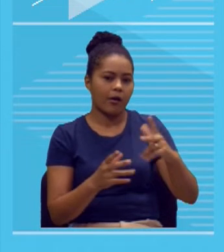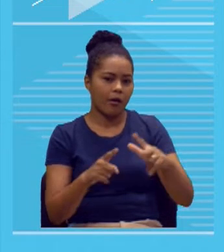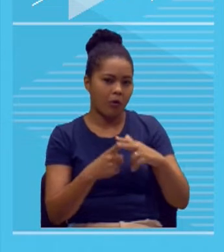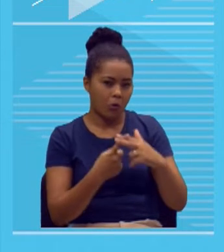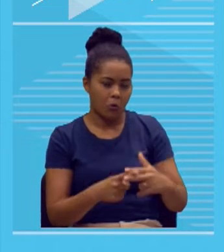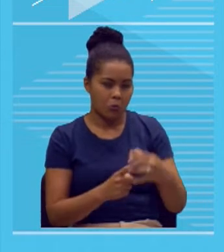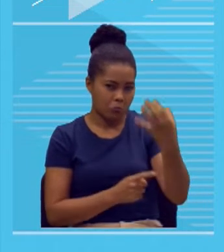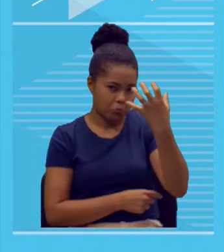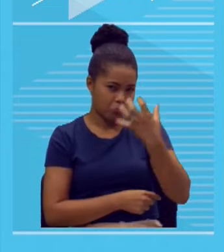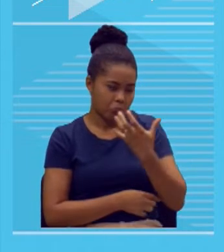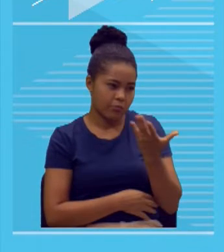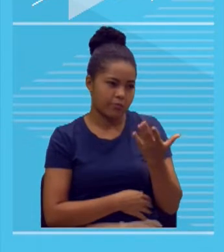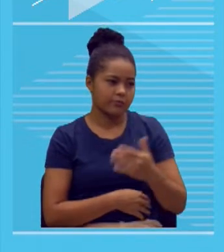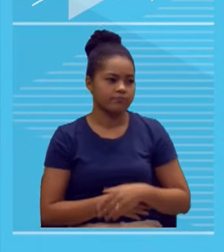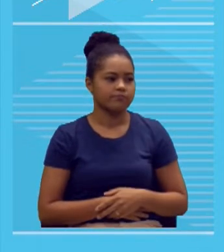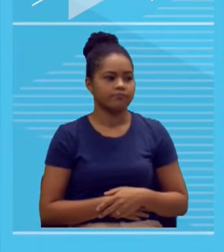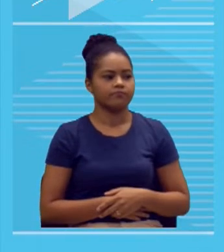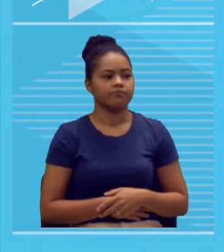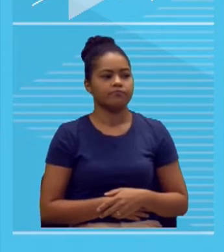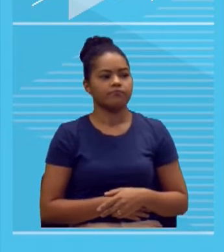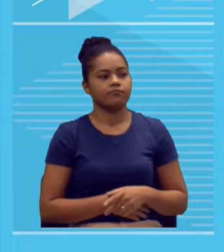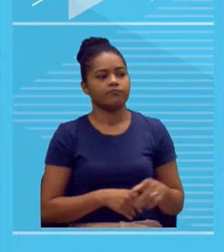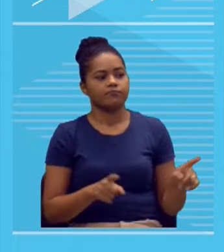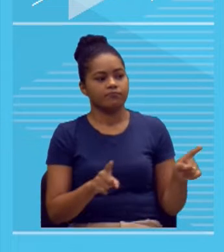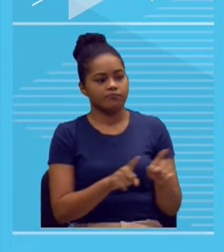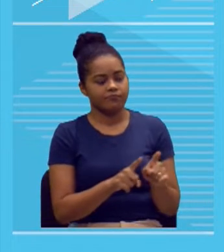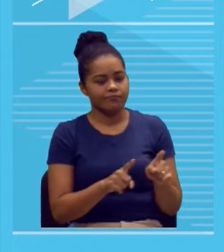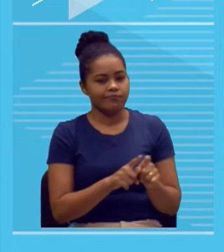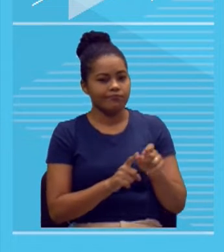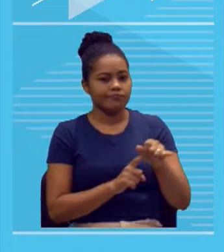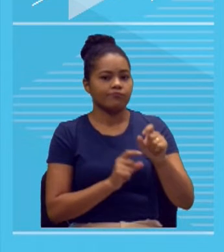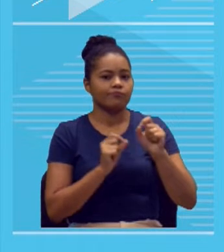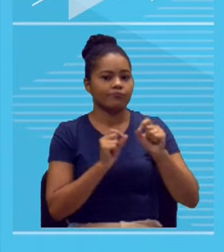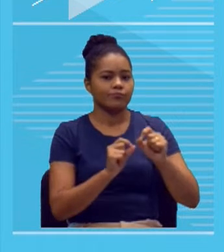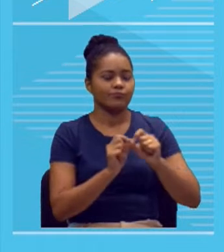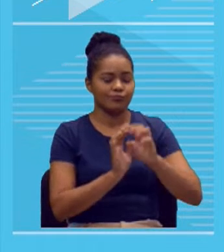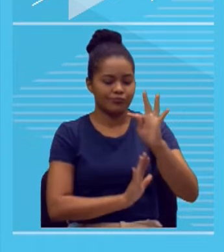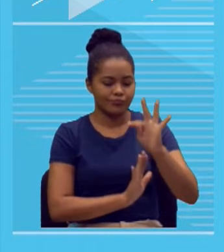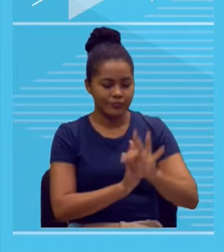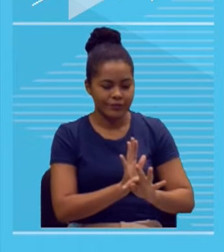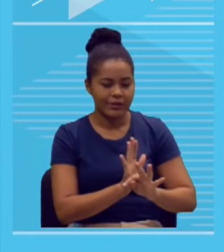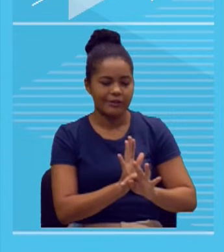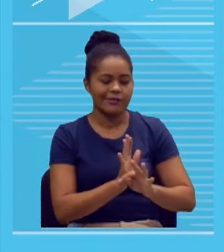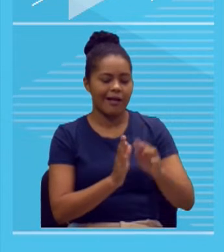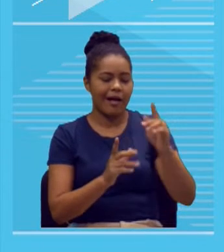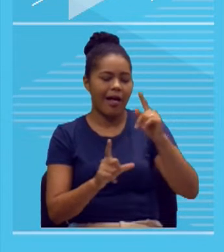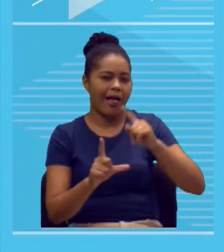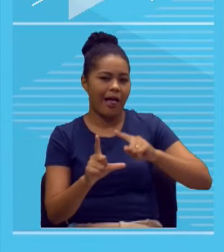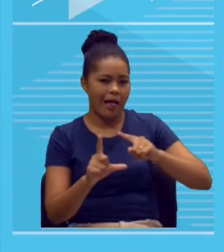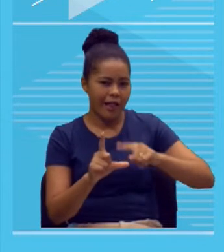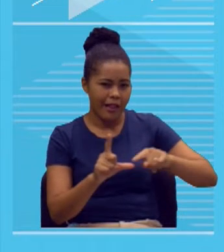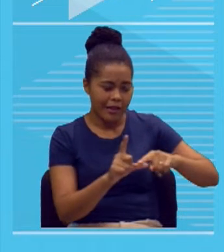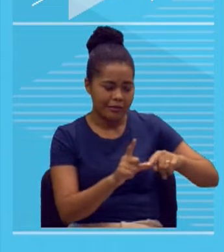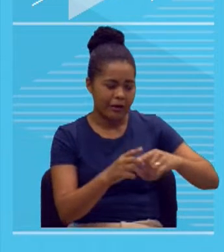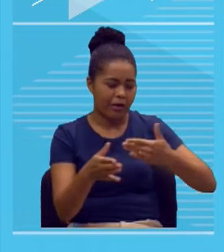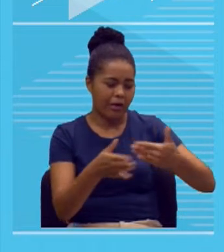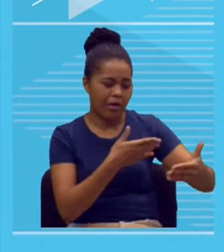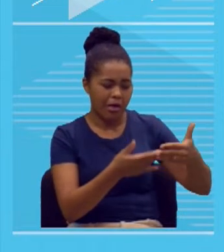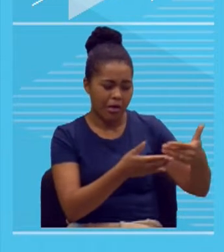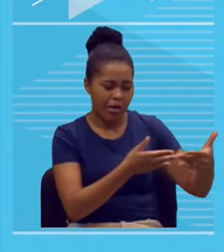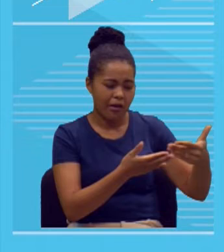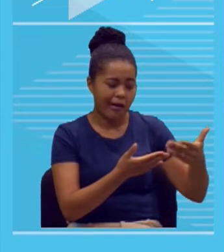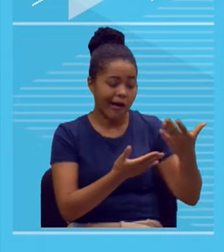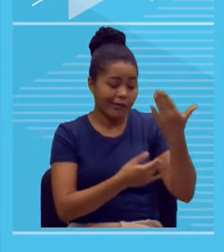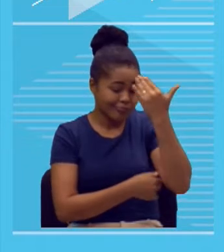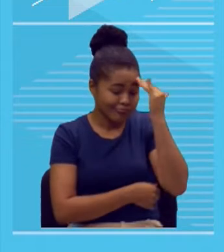legível, ou seja, um texto que não tem condição. Evidentemente, isso é básico, gente. Se você não escreve uma letra que possa ser